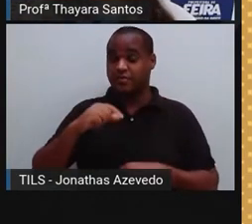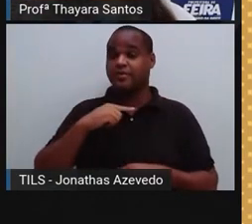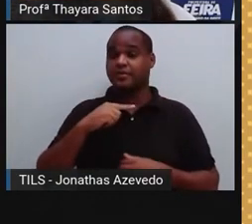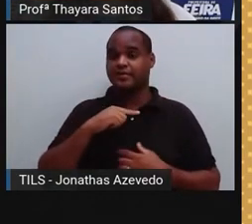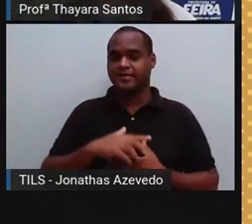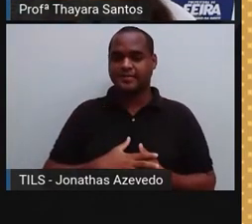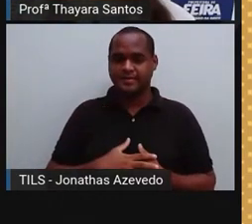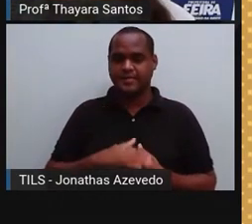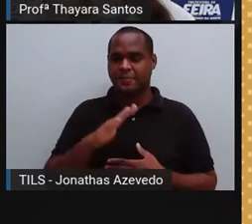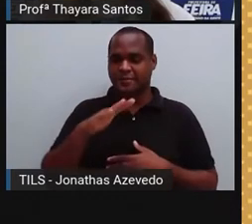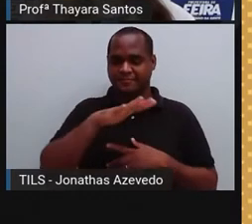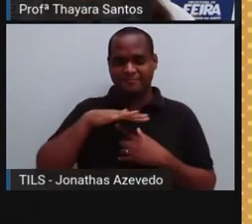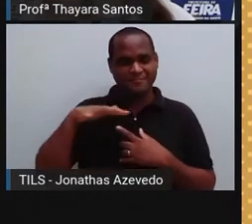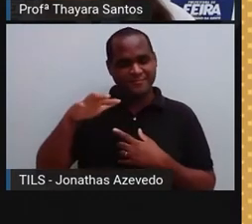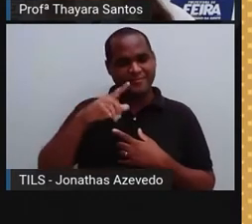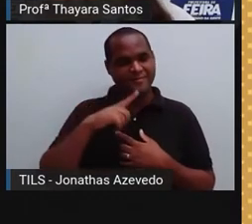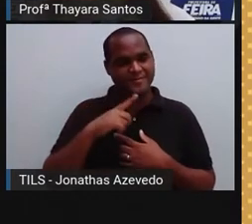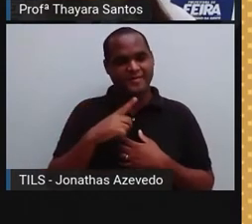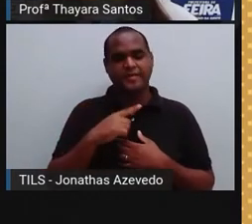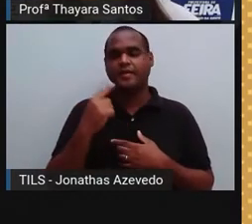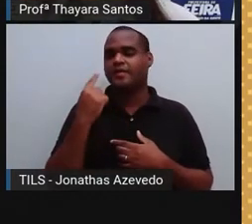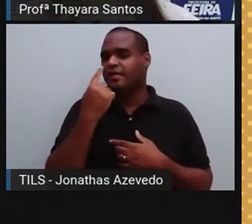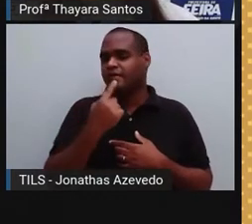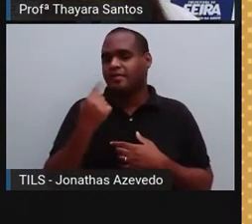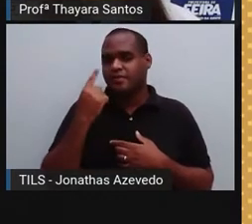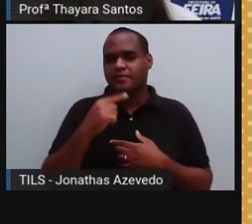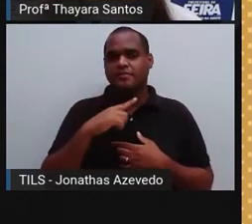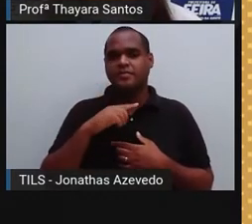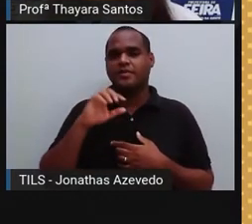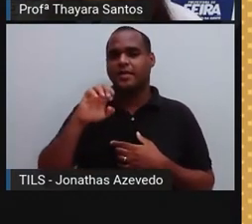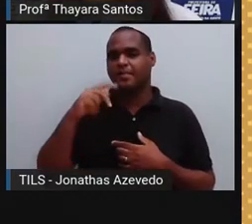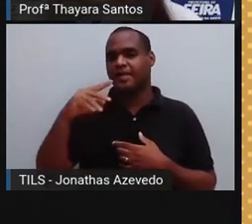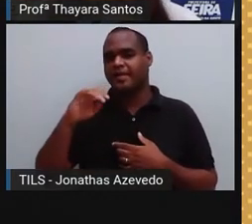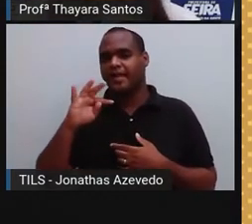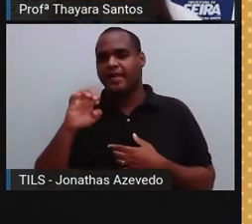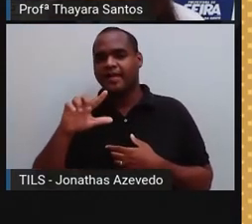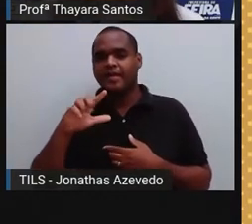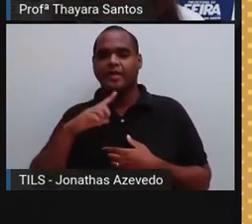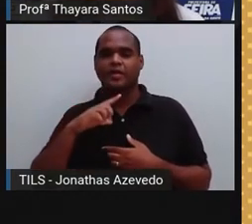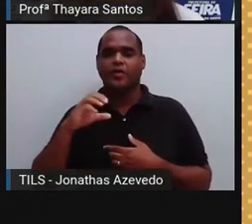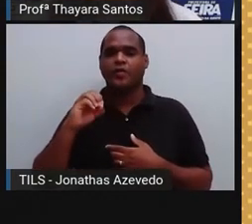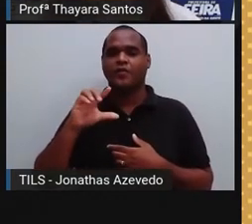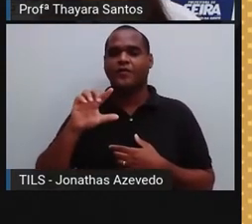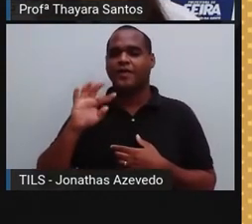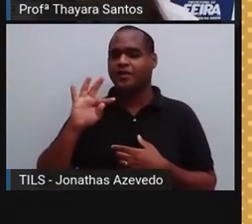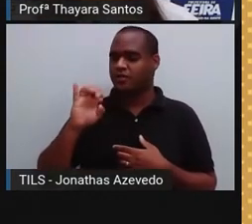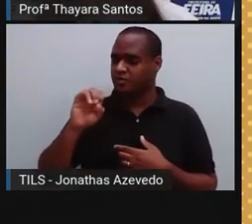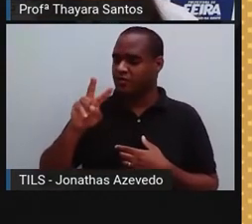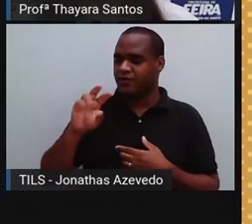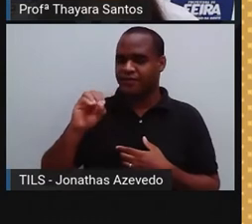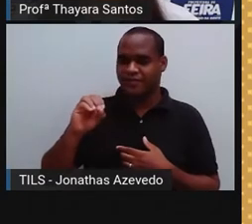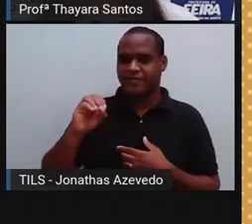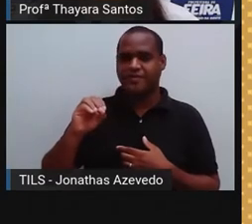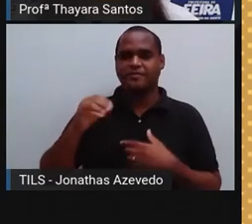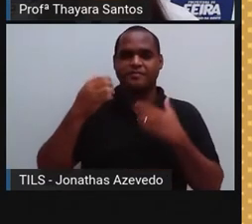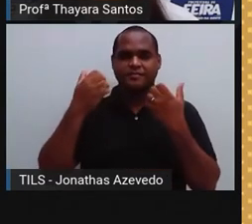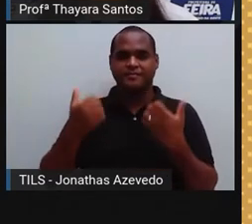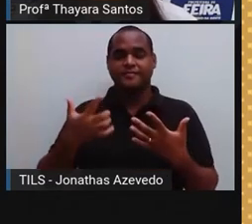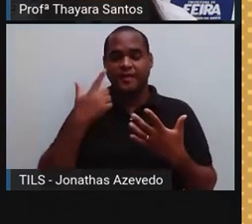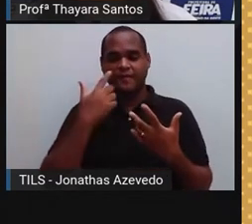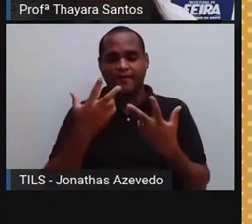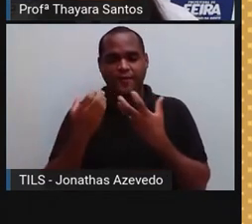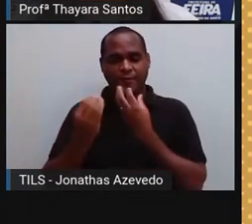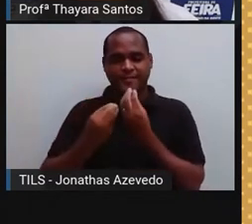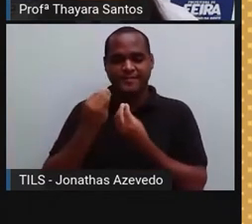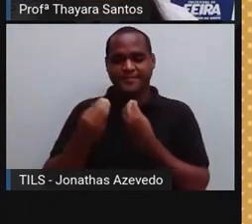Então, essa região, nessa mucosa, a gente chama de epitélio olfativo ou olfatório. Então, aqui é só para vocês verem como é